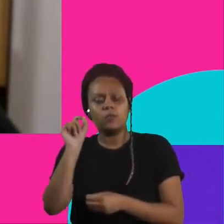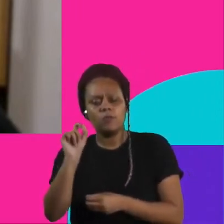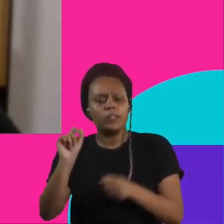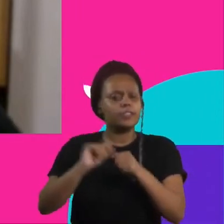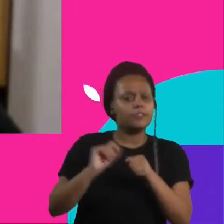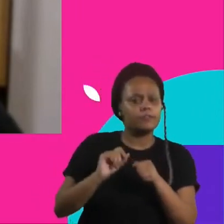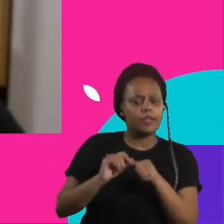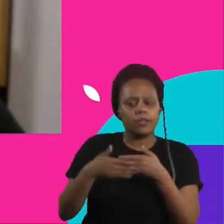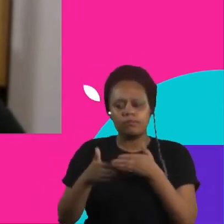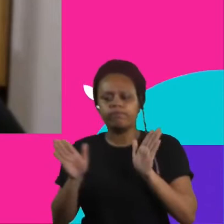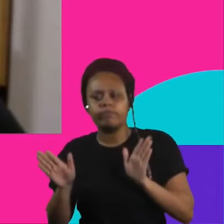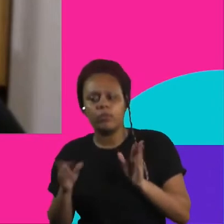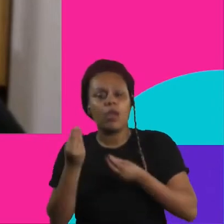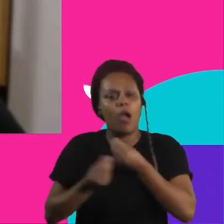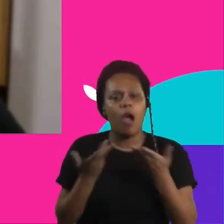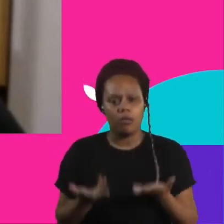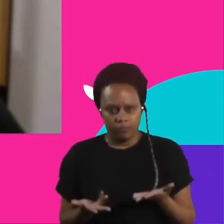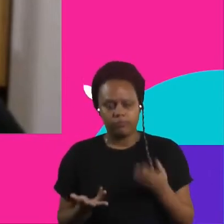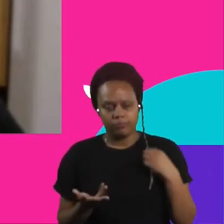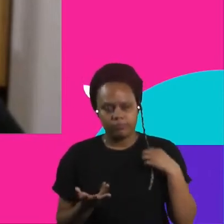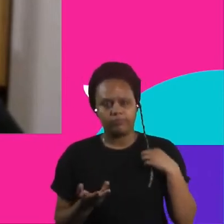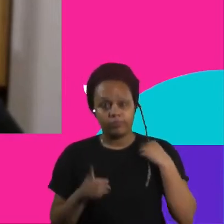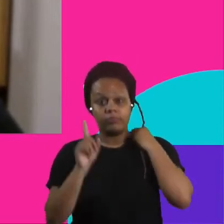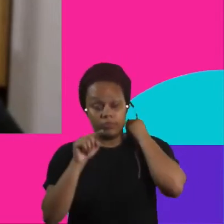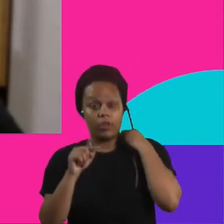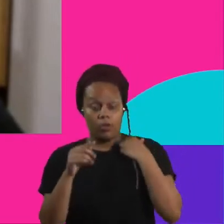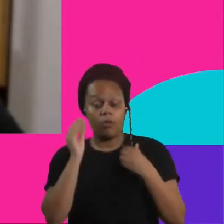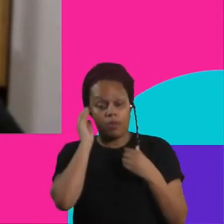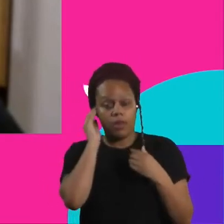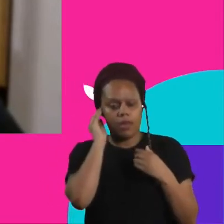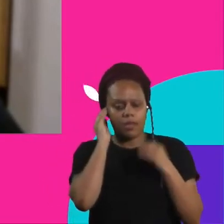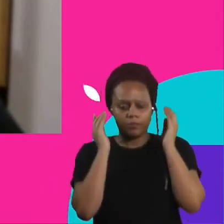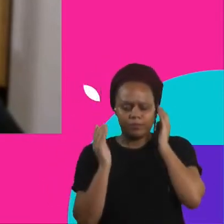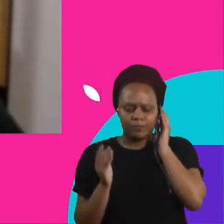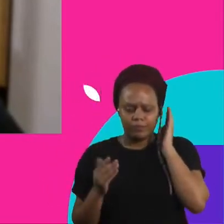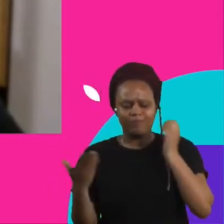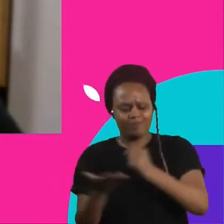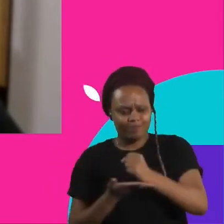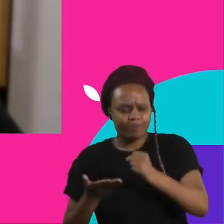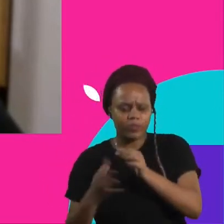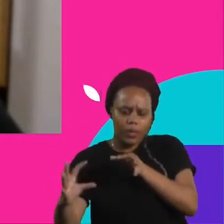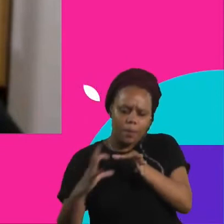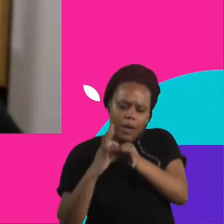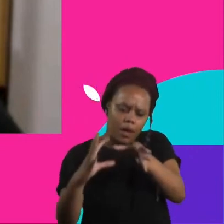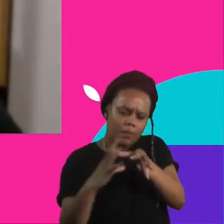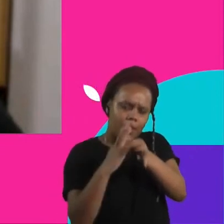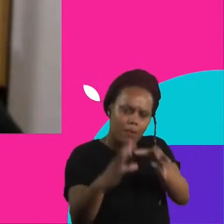esses dados abertos. Então é fundamental conectar todos esses saberes, essas